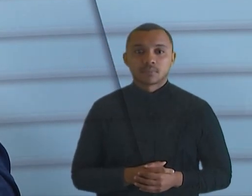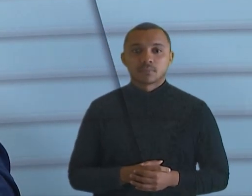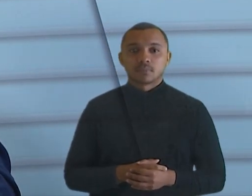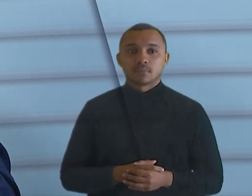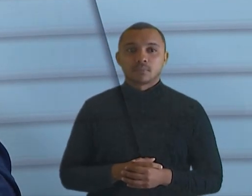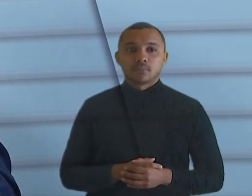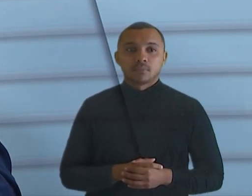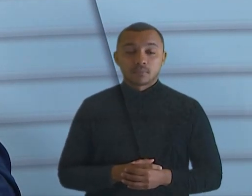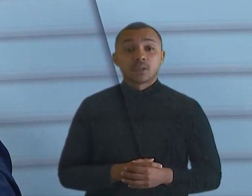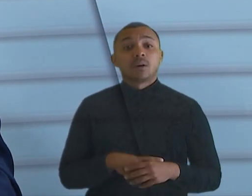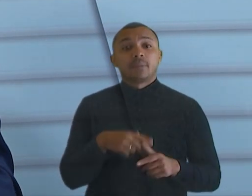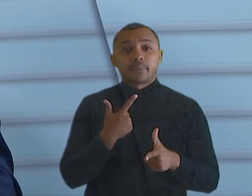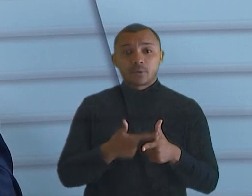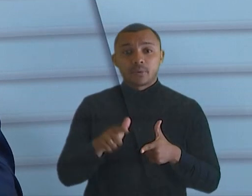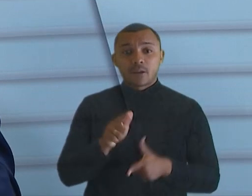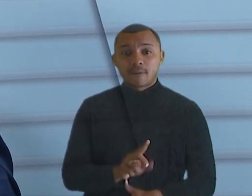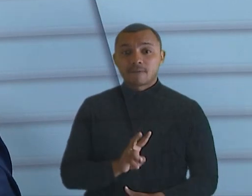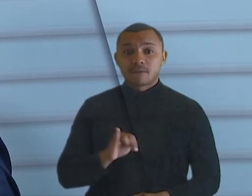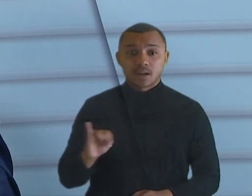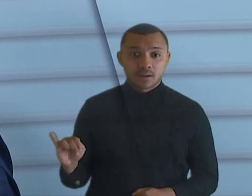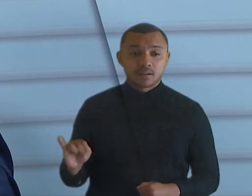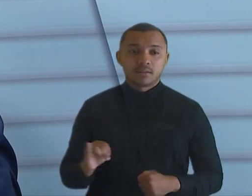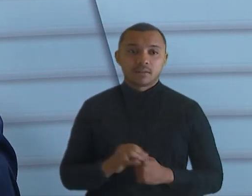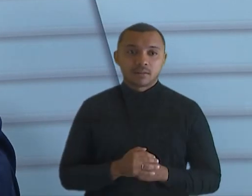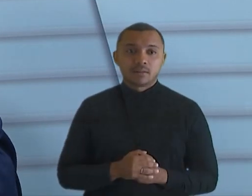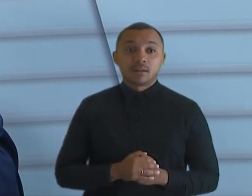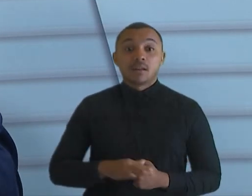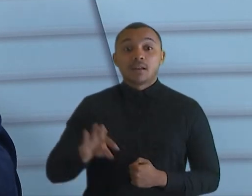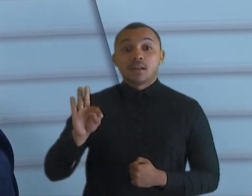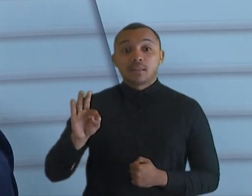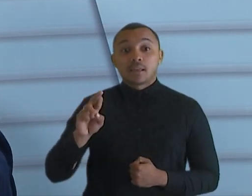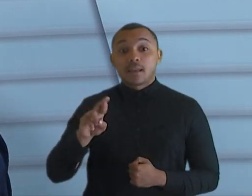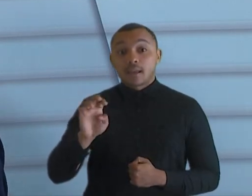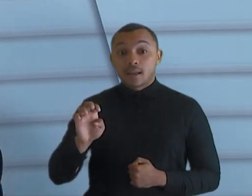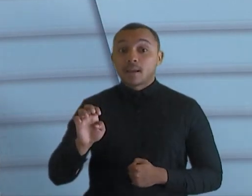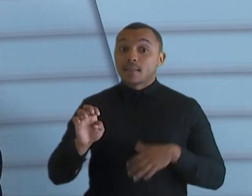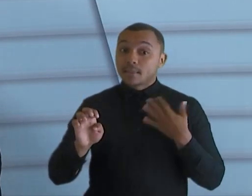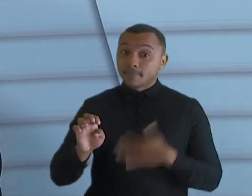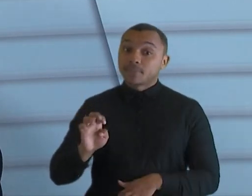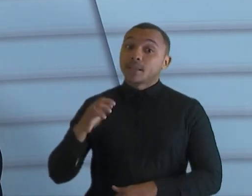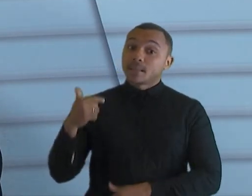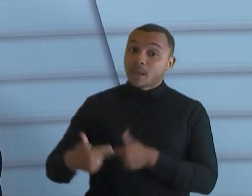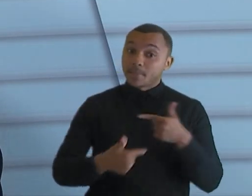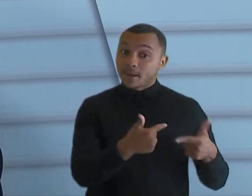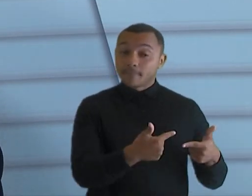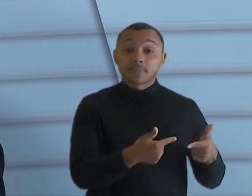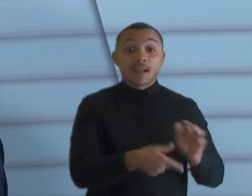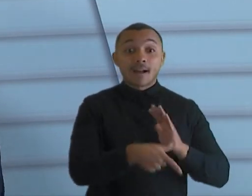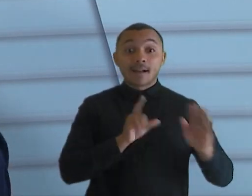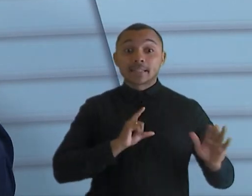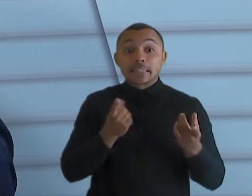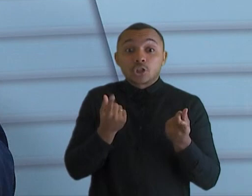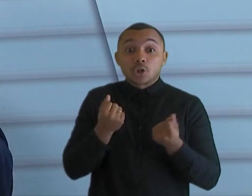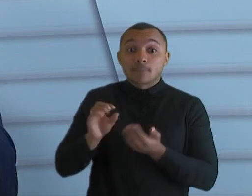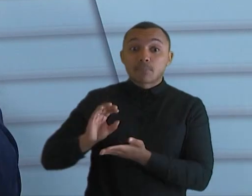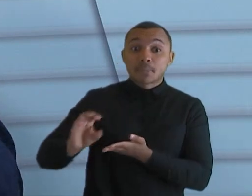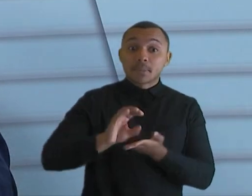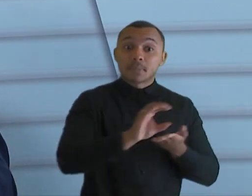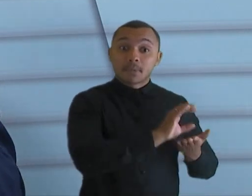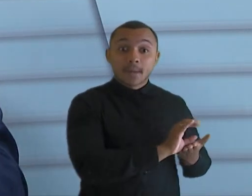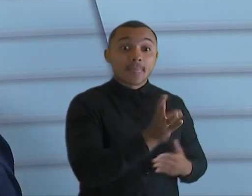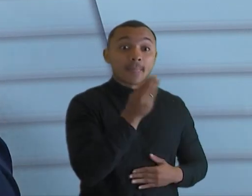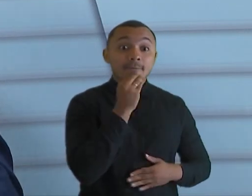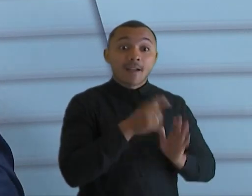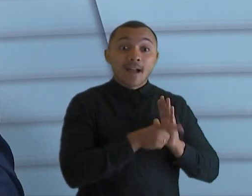um grande problema, é um alerta de grande problema. Então, o TRE aí vai ter um grande trabalho, tem que investir também para fazer uma contrabalança